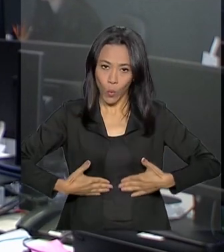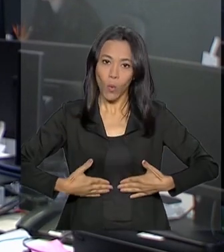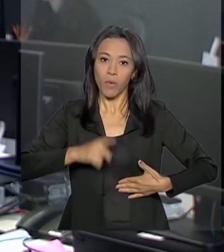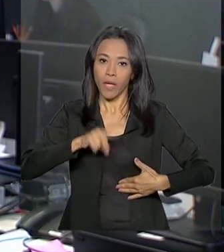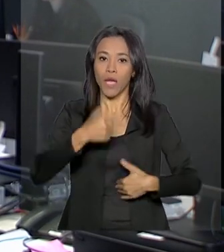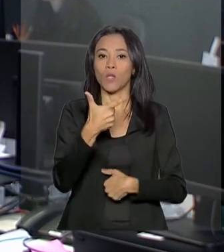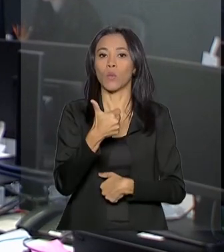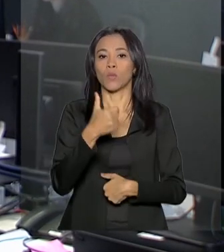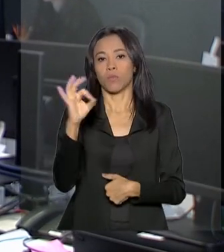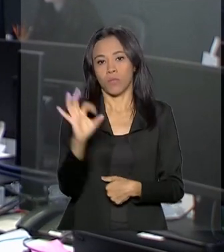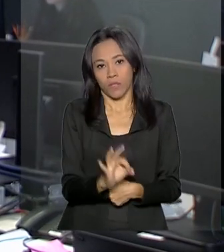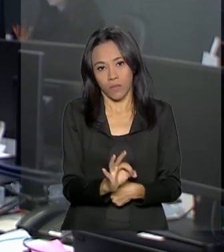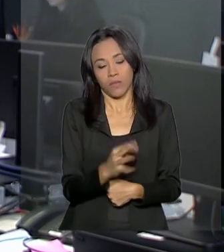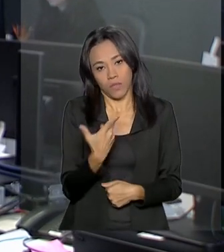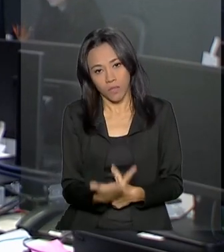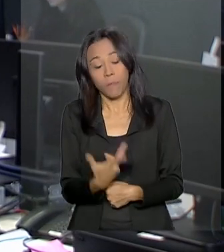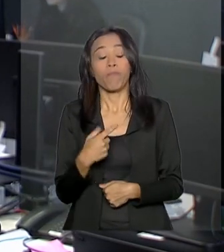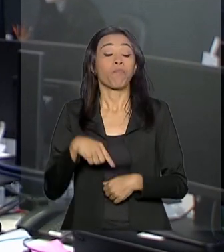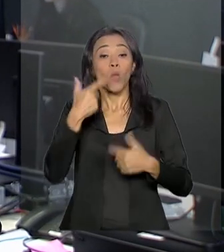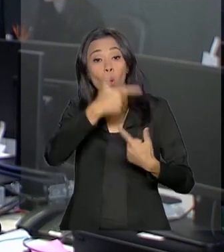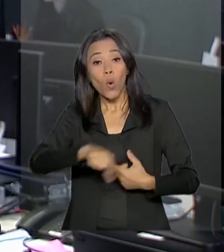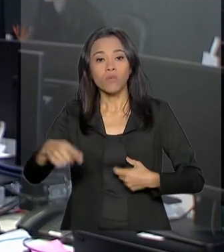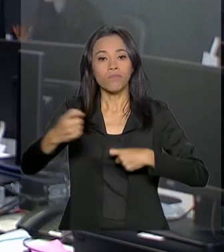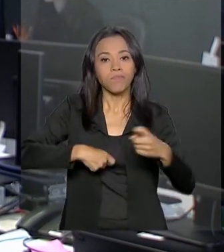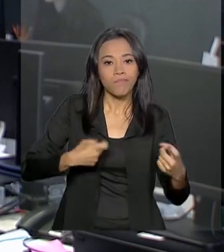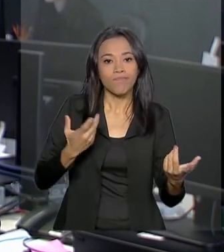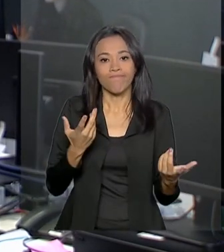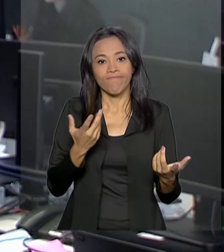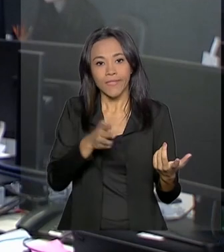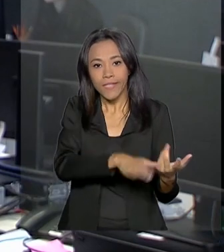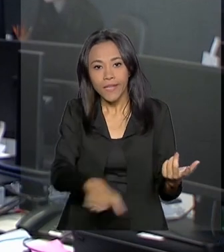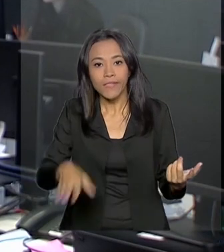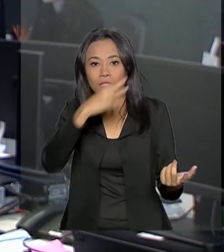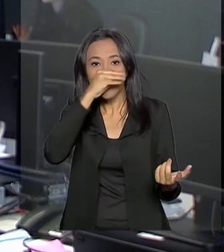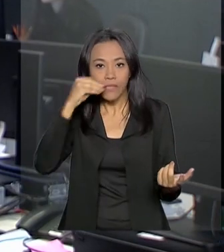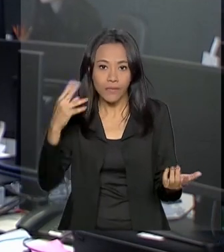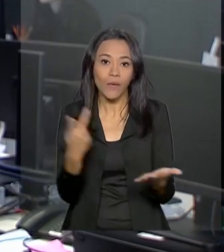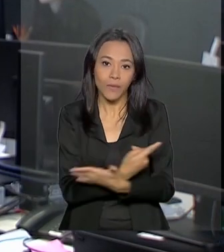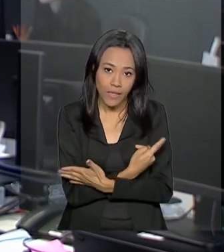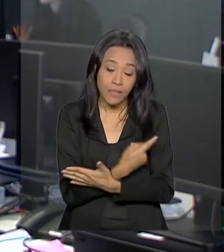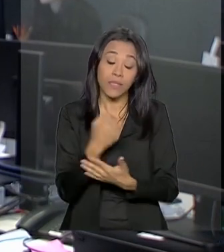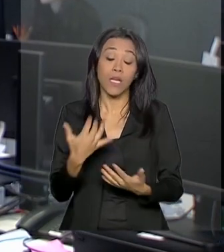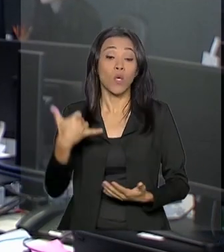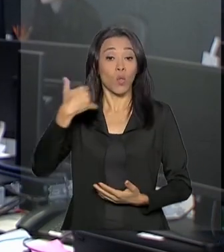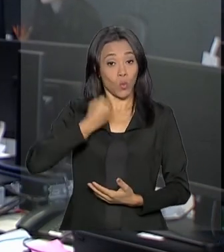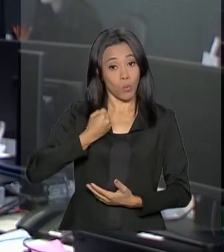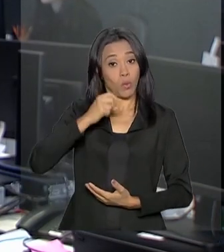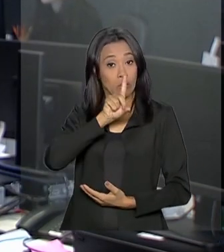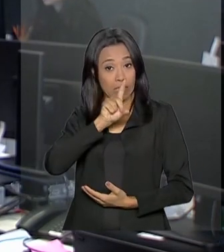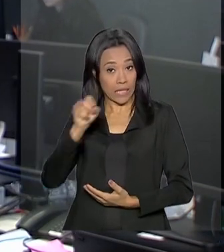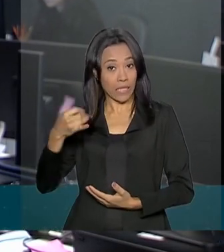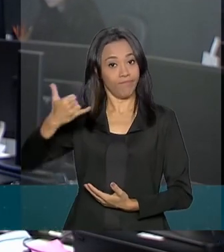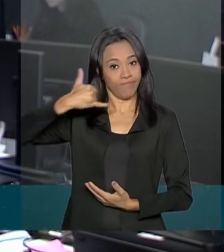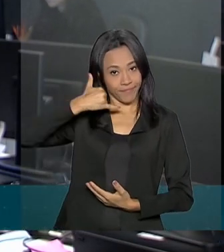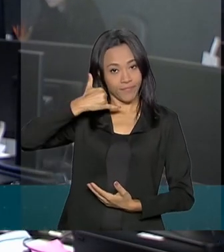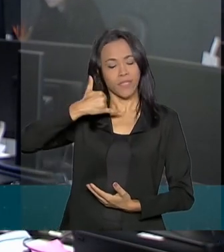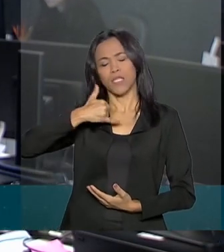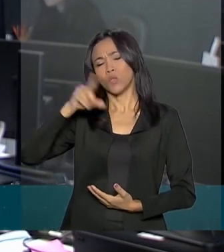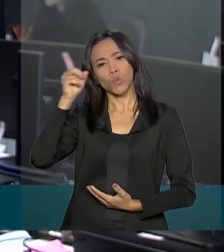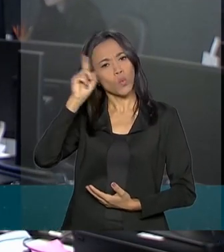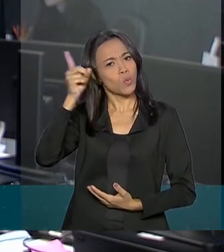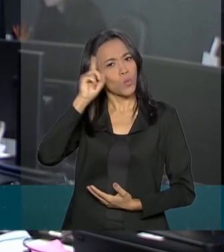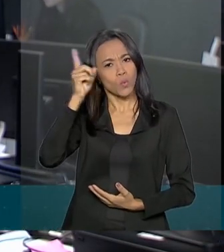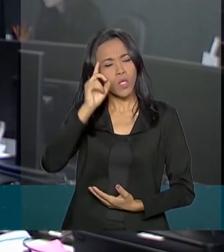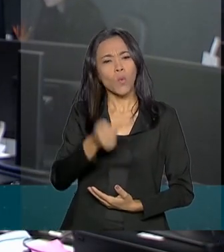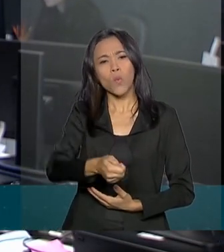No que diz respeito às denúncias de crimes sexuais cometidos contra crianças e adolescentes, o Disque 100 recebe diariamente quase